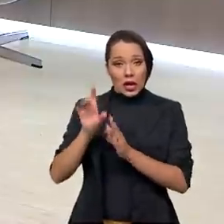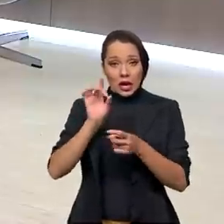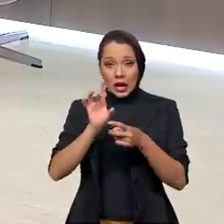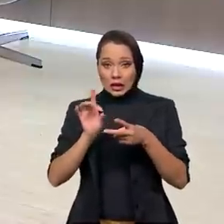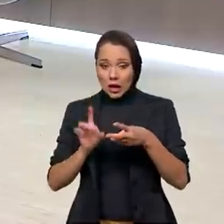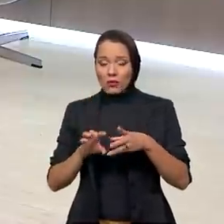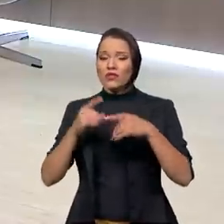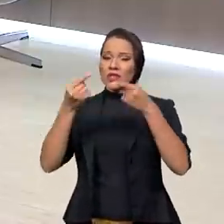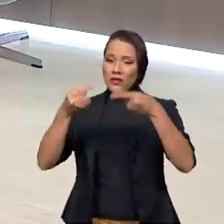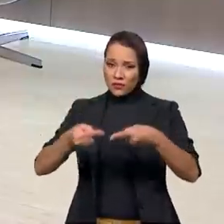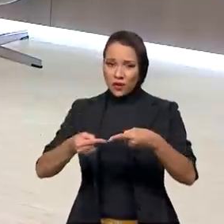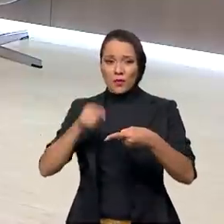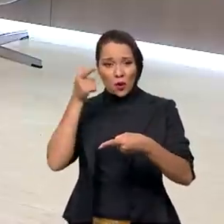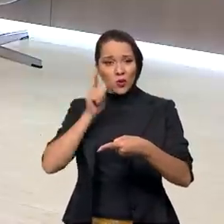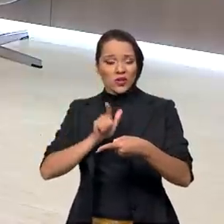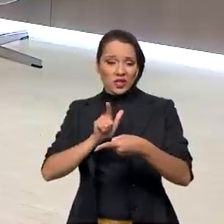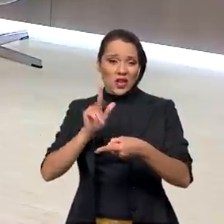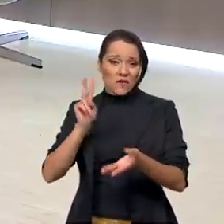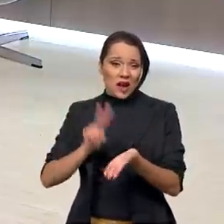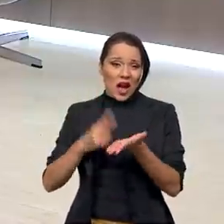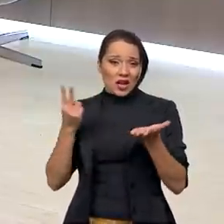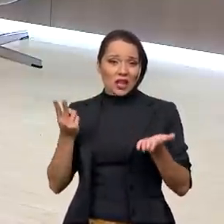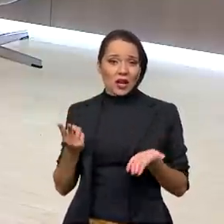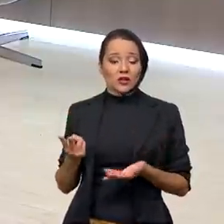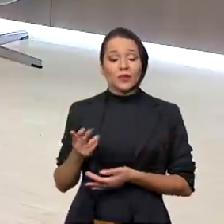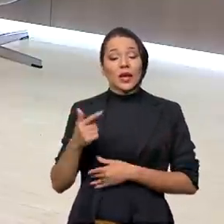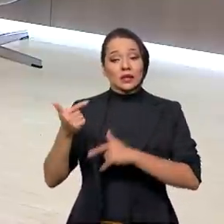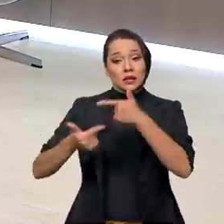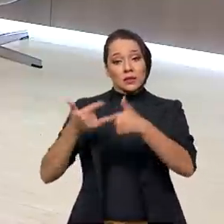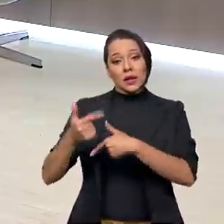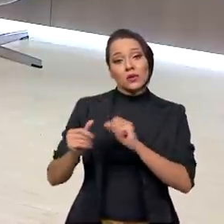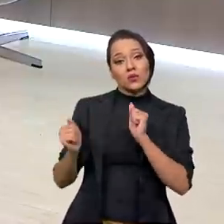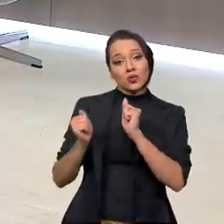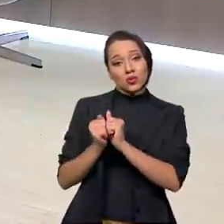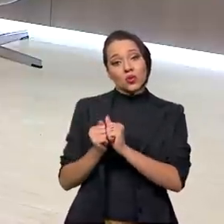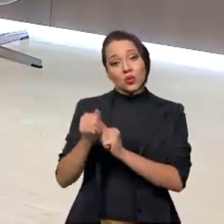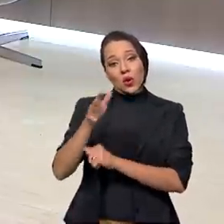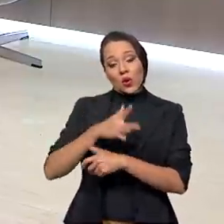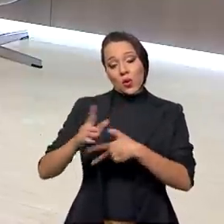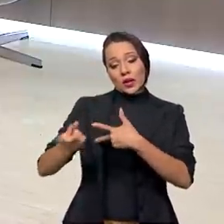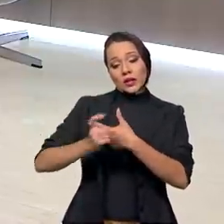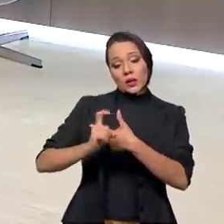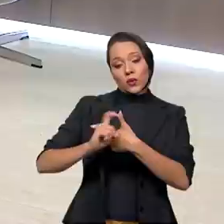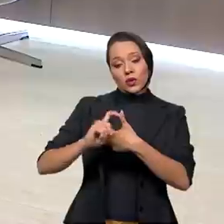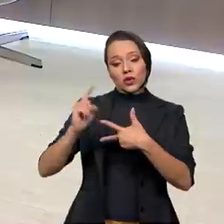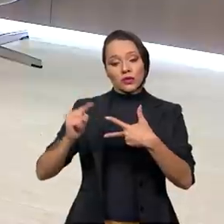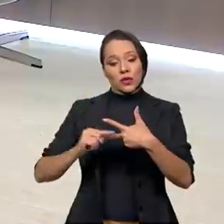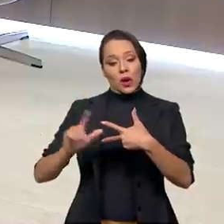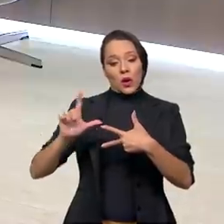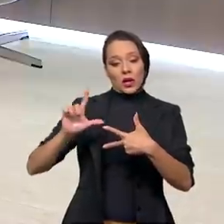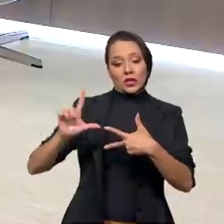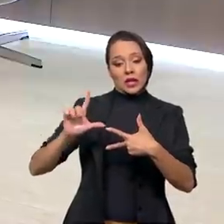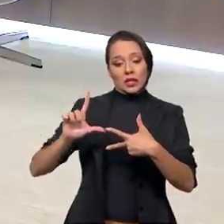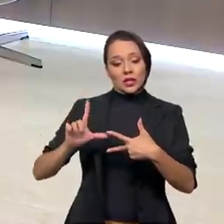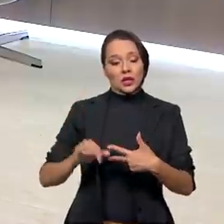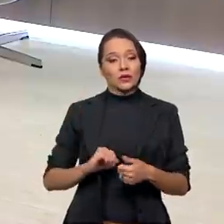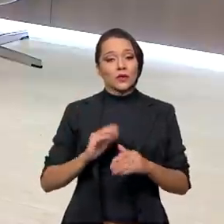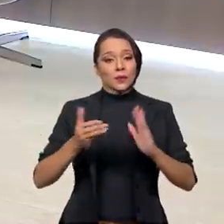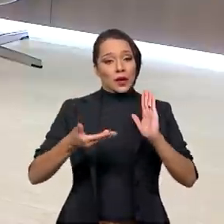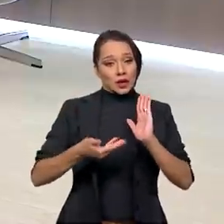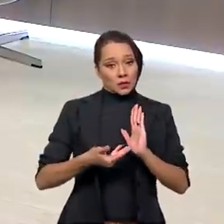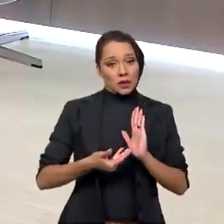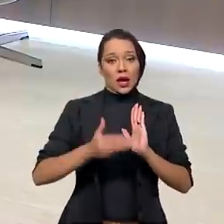para seu desafio para a implementação. Estamos trabalhando juntos o Poder Executivo, o Poder Legislativo, Câmara dos